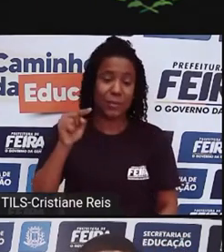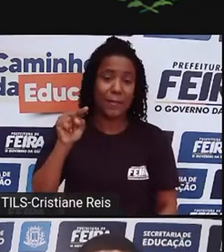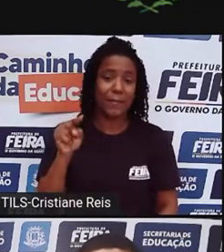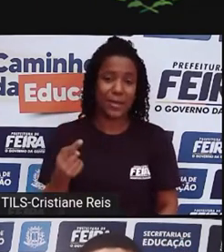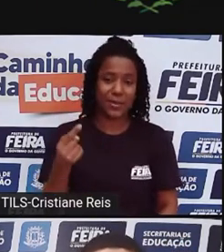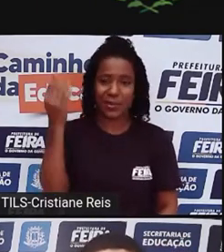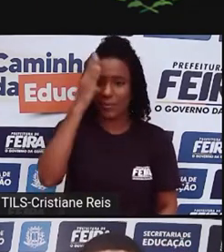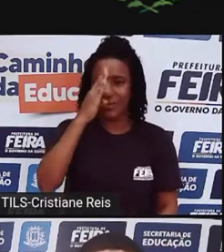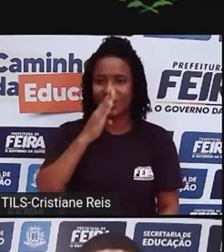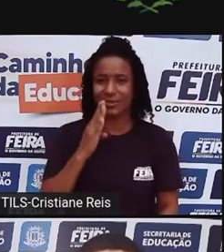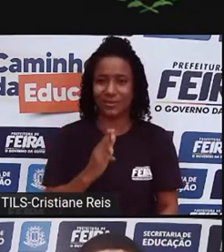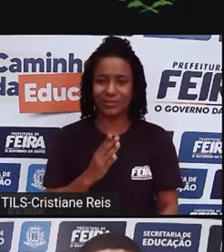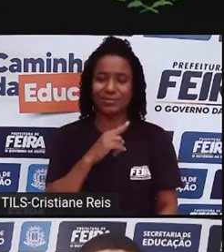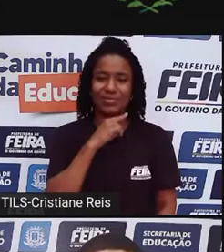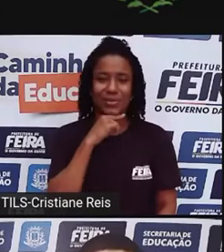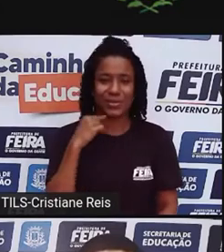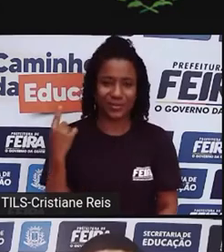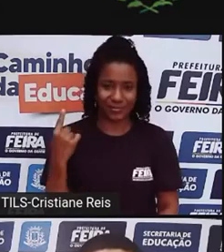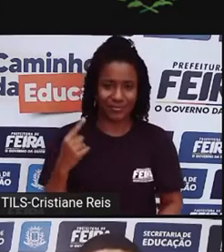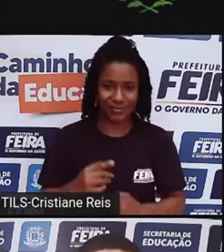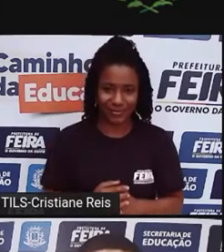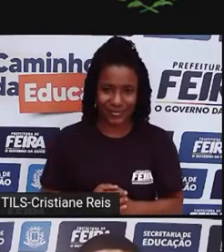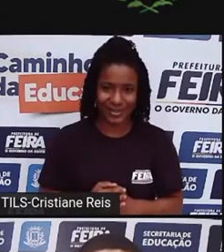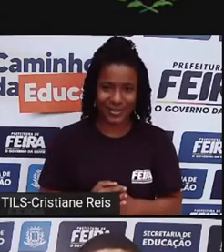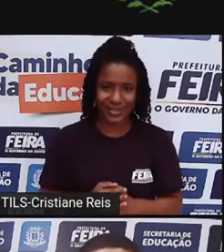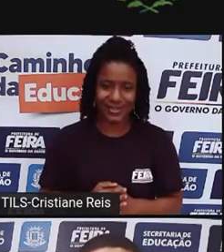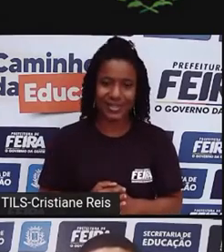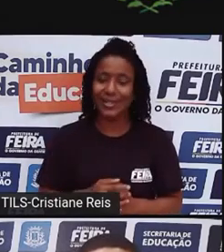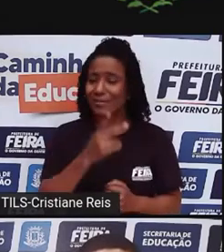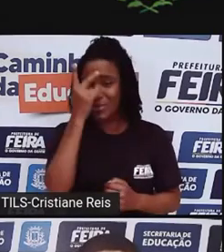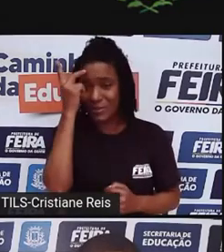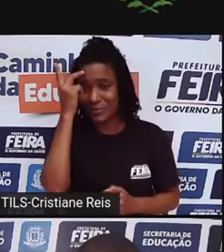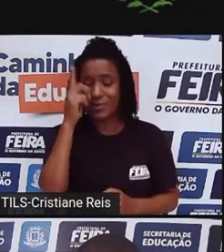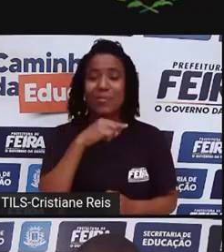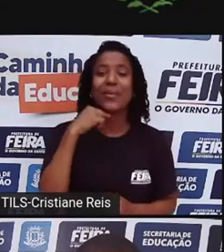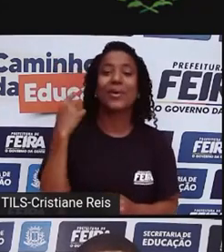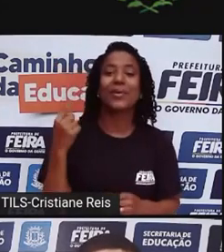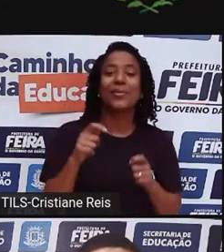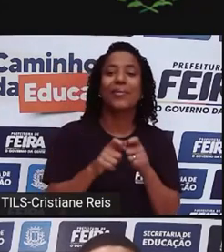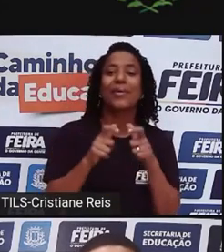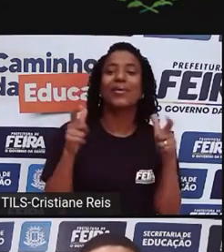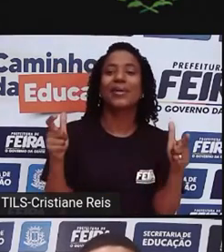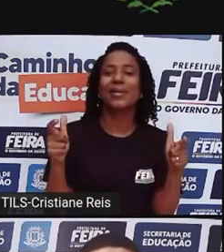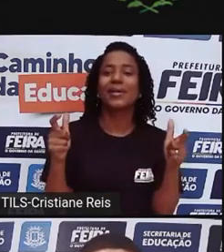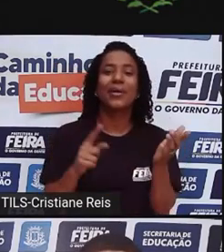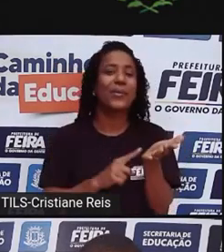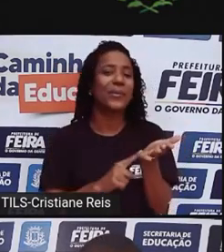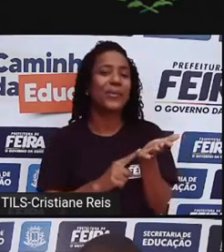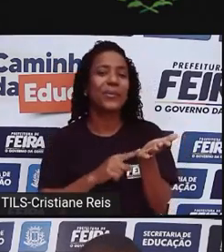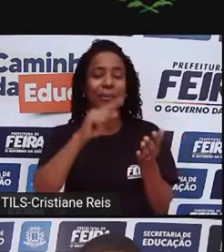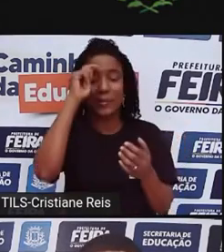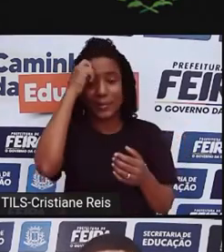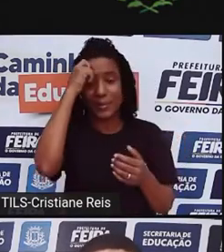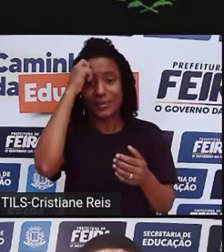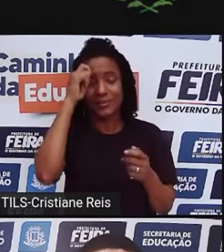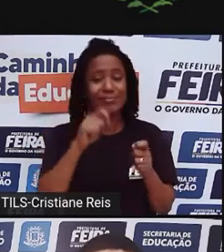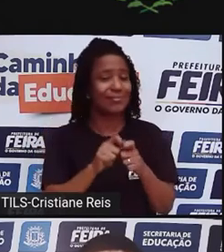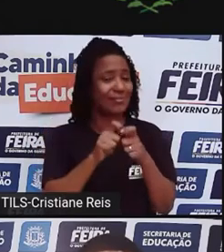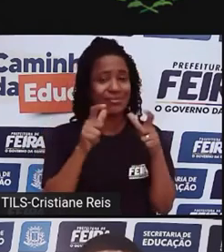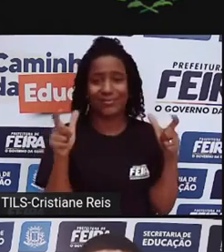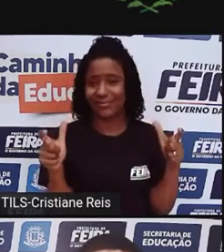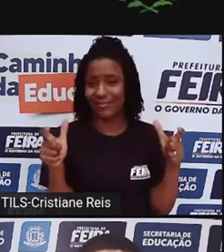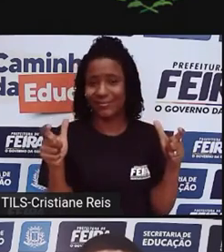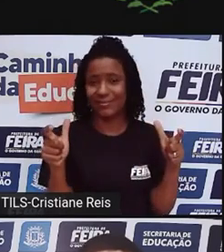não pode deixar de discutir qual é a cor dessa morte, dessas pessoas que morreram. E os dados mostram que a sua maioria foram pessoas